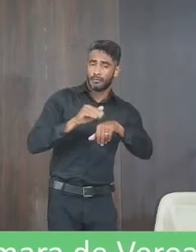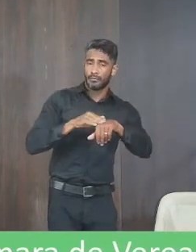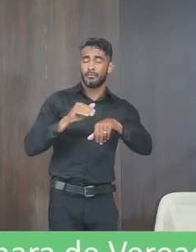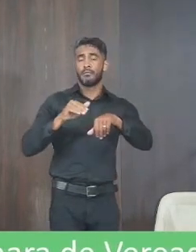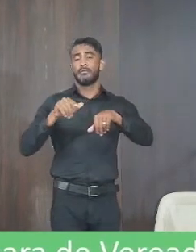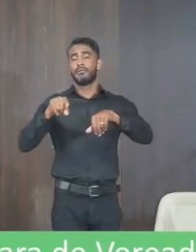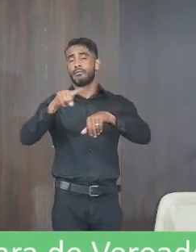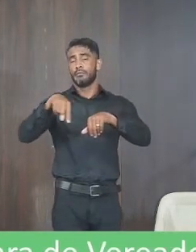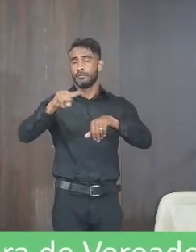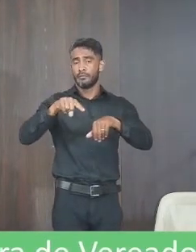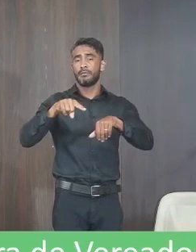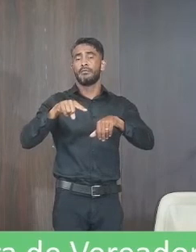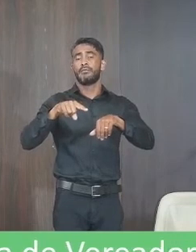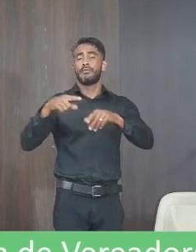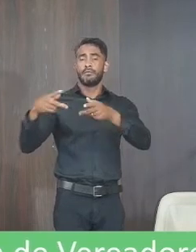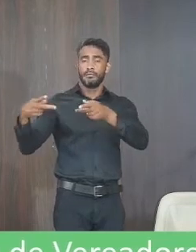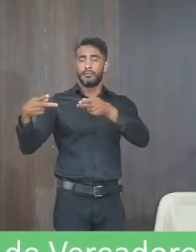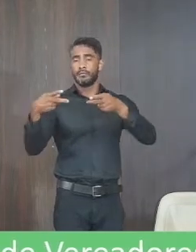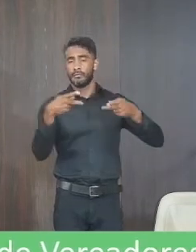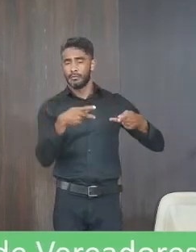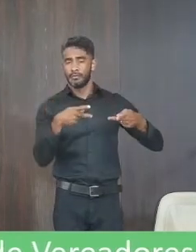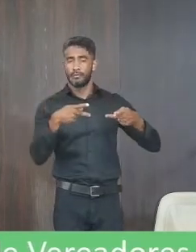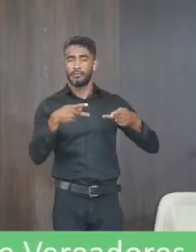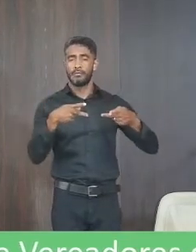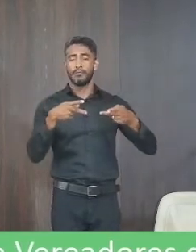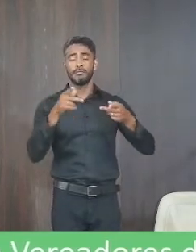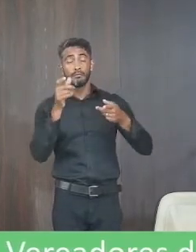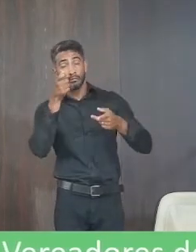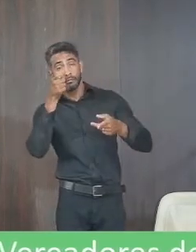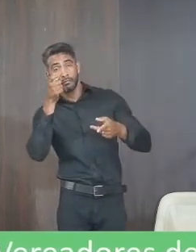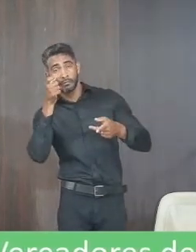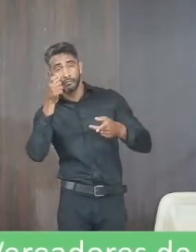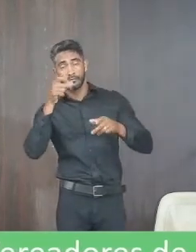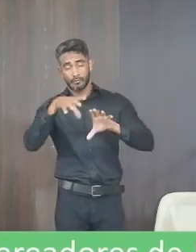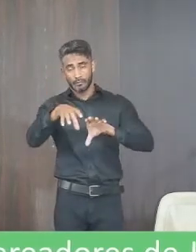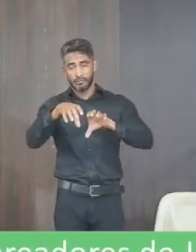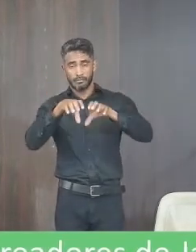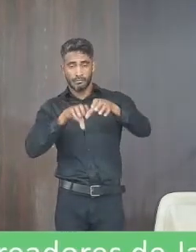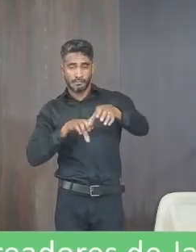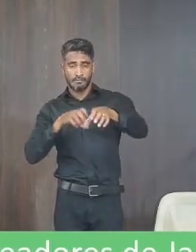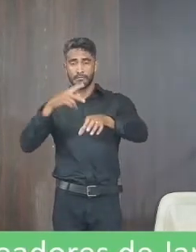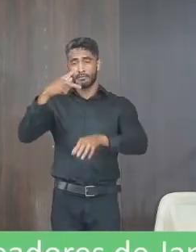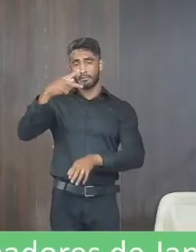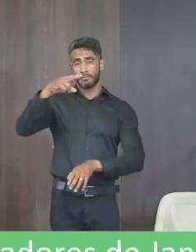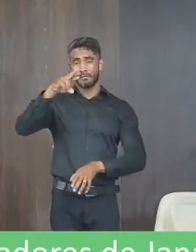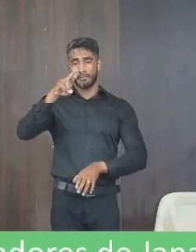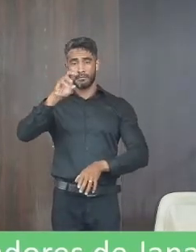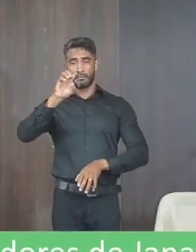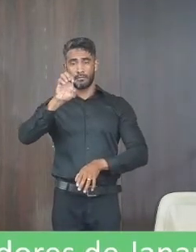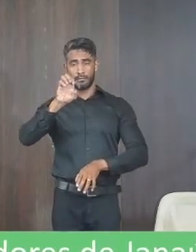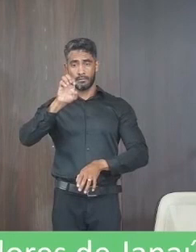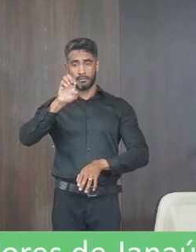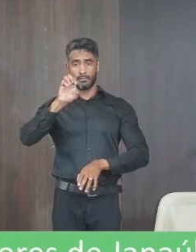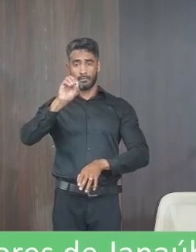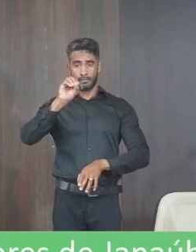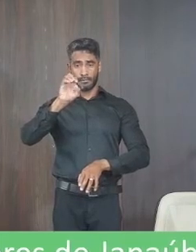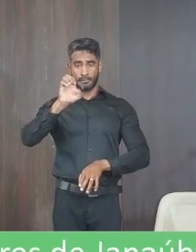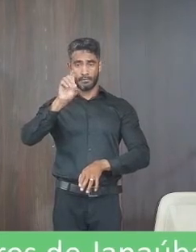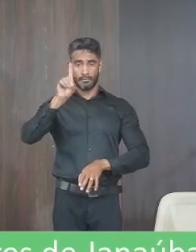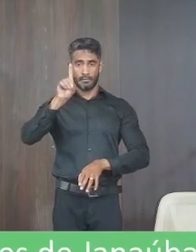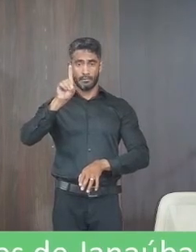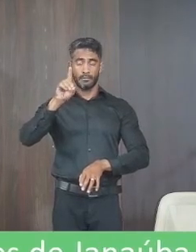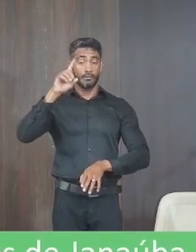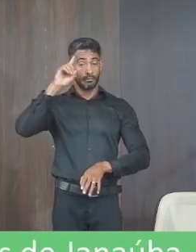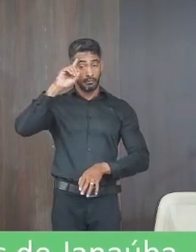Shirley do Rosário Convido a vossa excelência para prestigiar a formatura do Programa Educacional de Assistência às Drogas PROED que